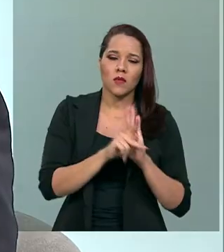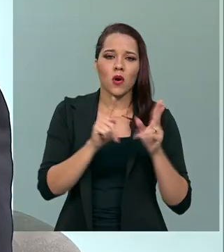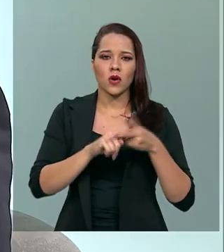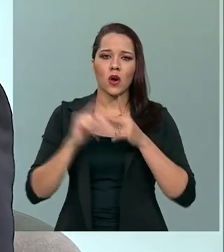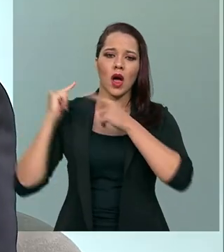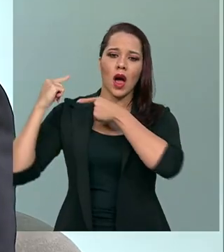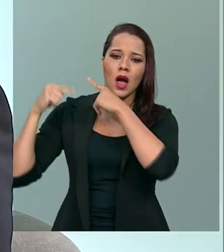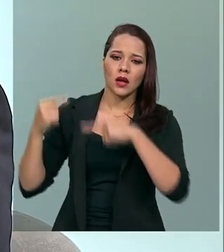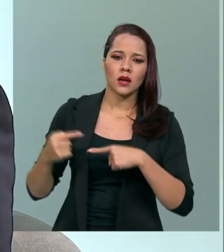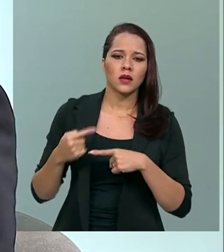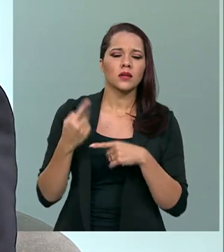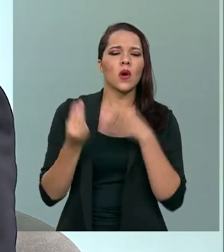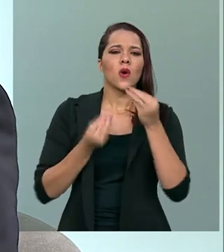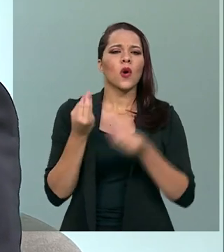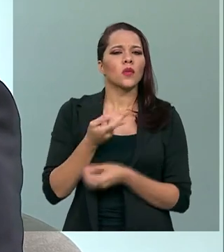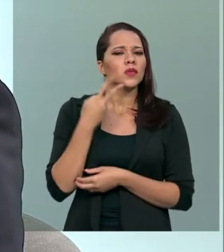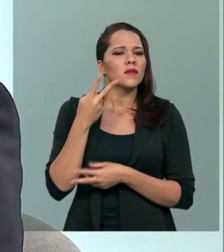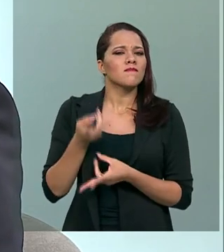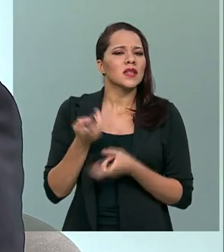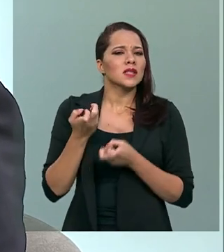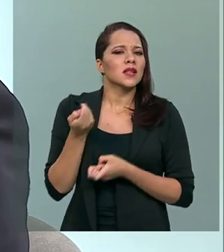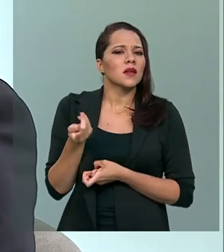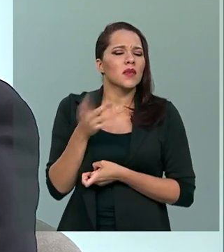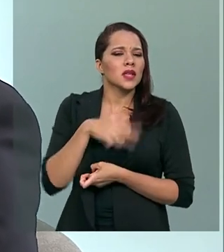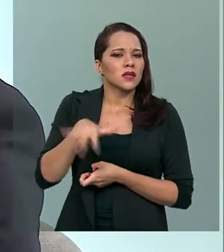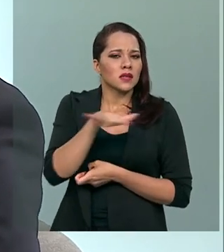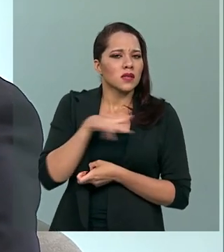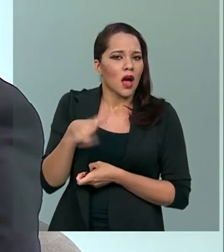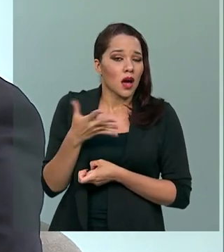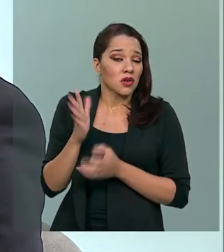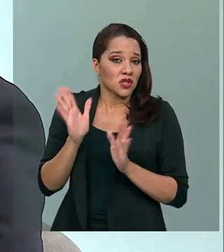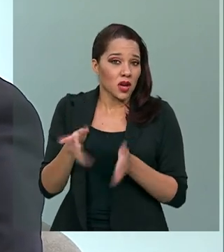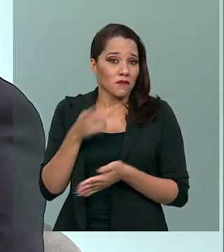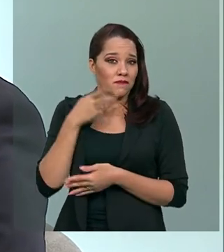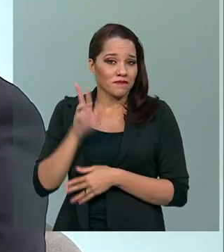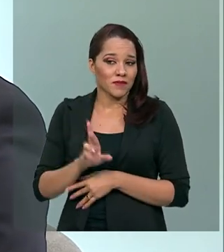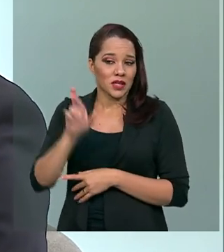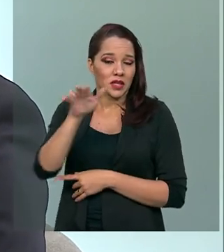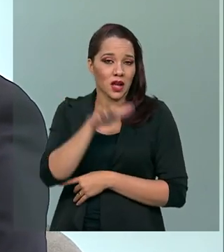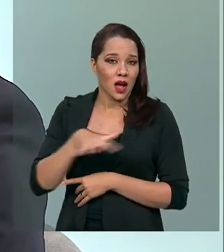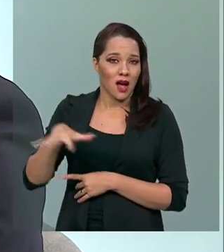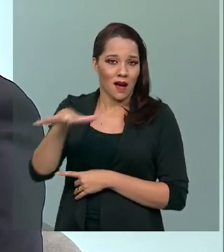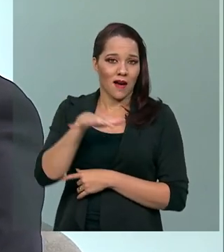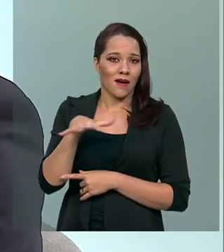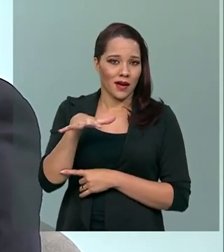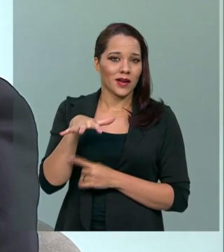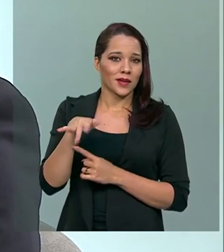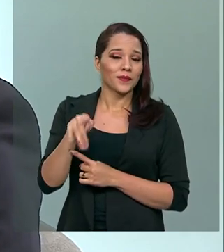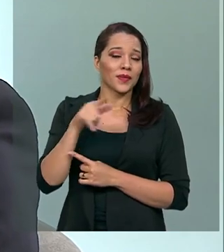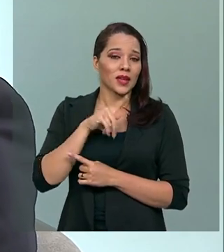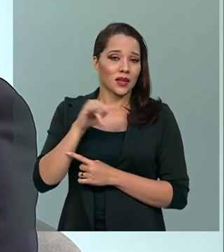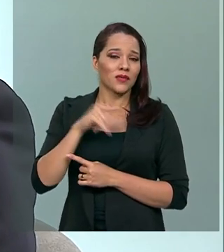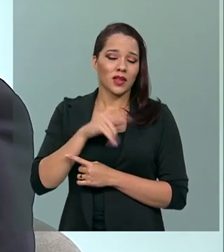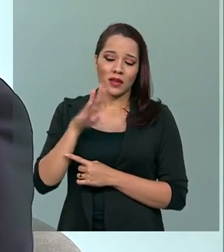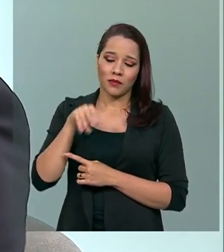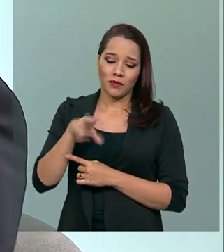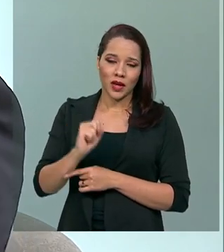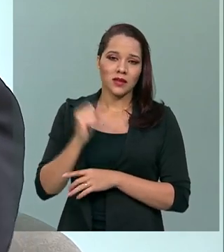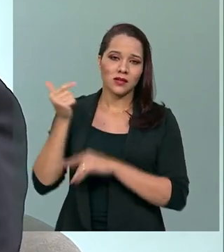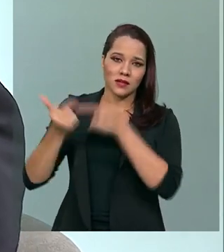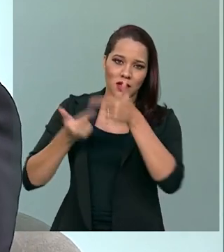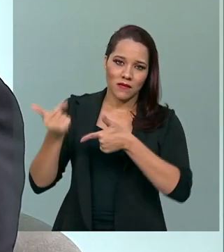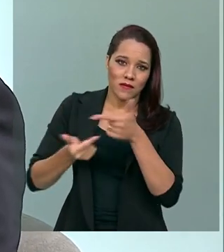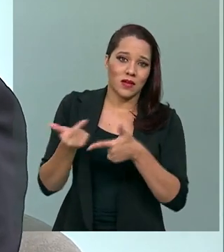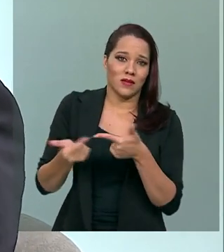herança? Como é que o senhor vê essa questão específica, já que o senhor representa um setor que promove bens e serviços